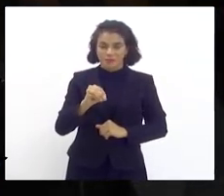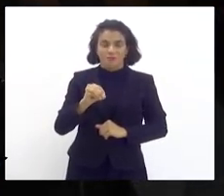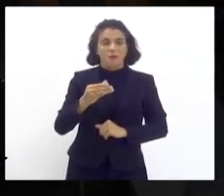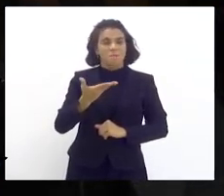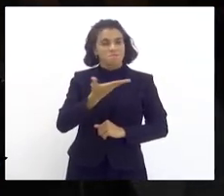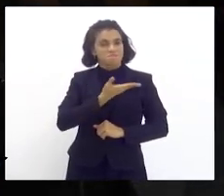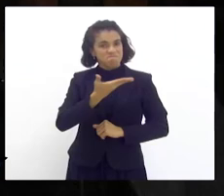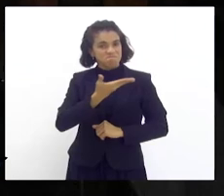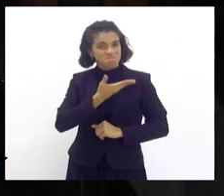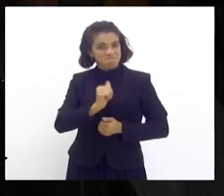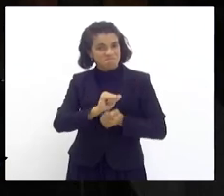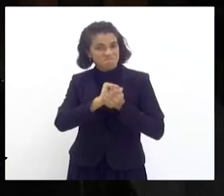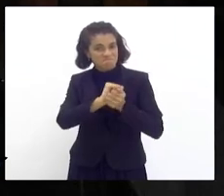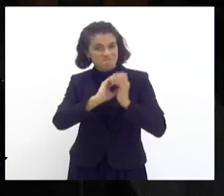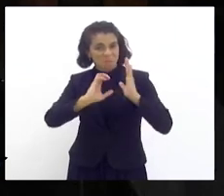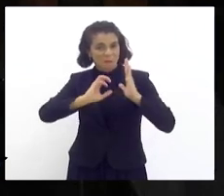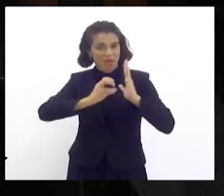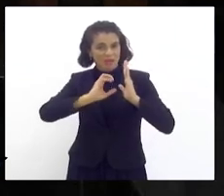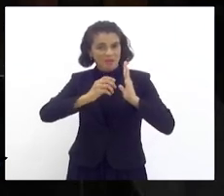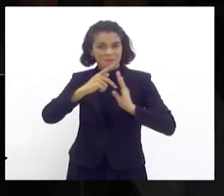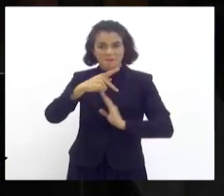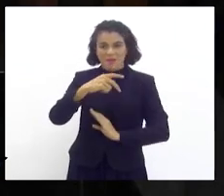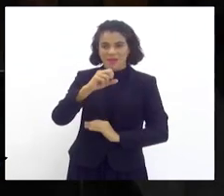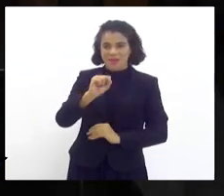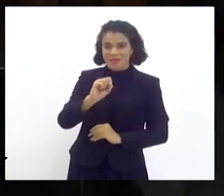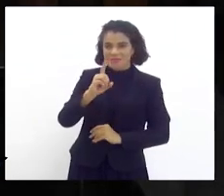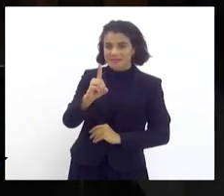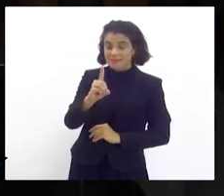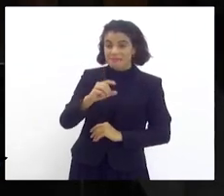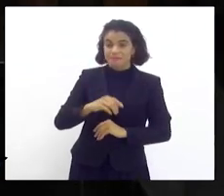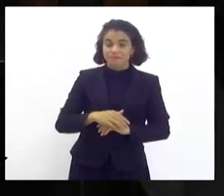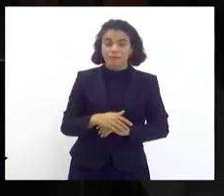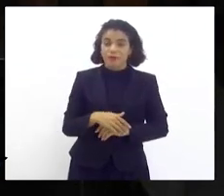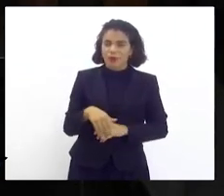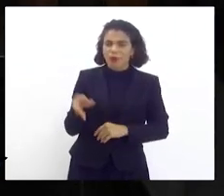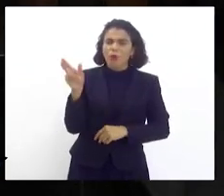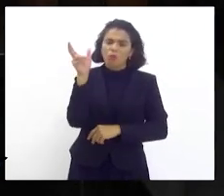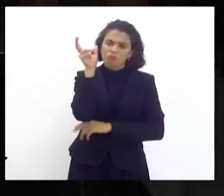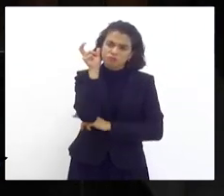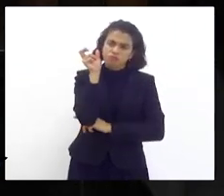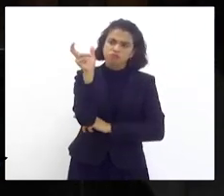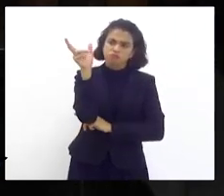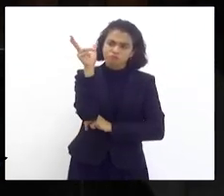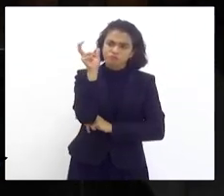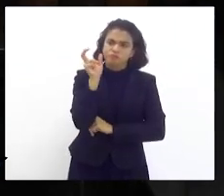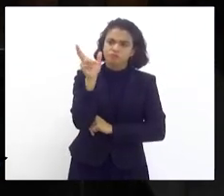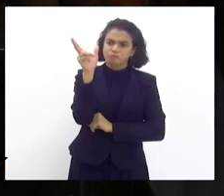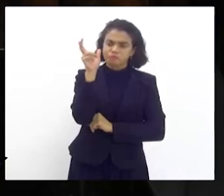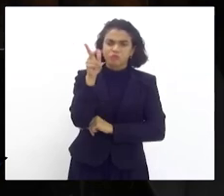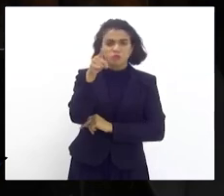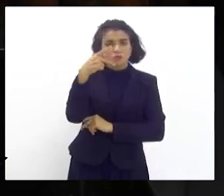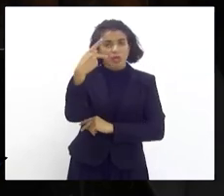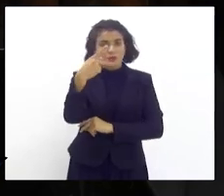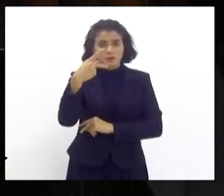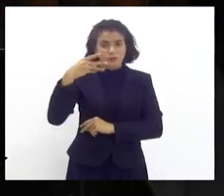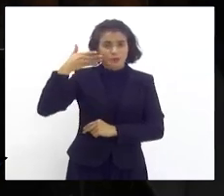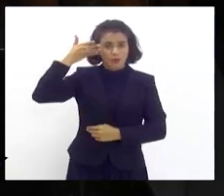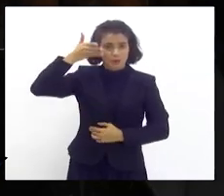PSD, ouvir com atenção a sua fala